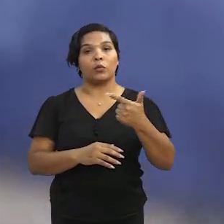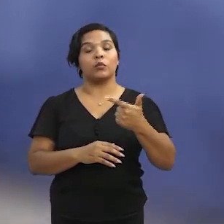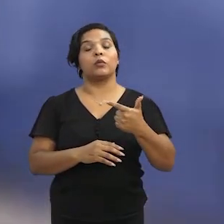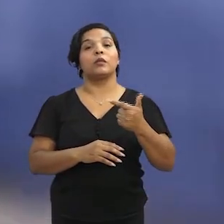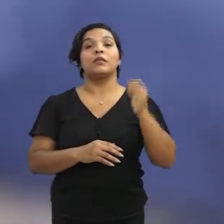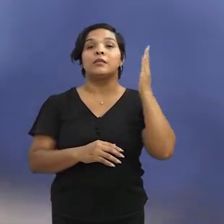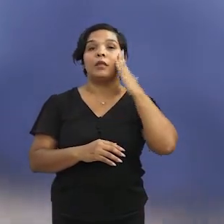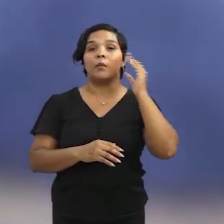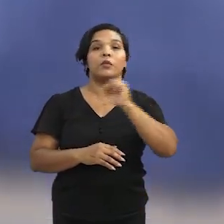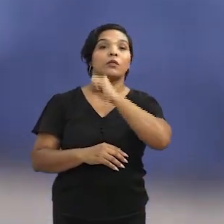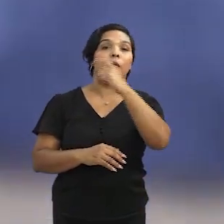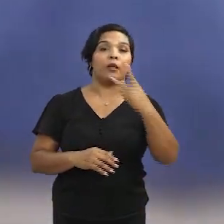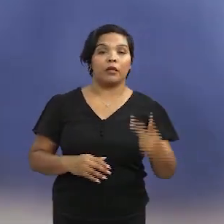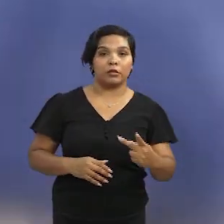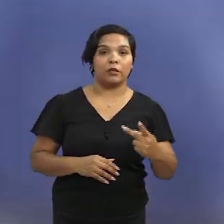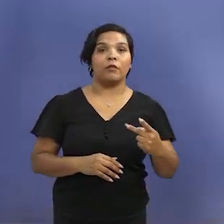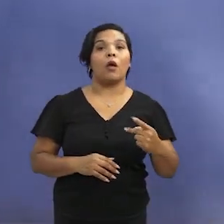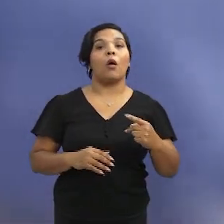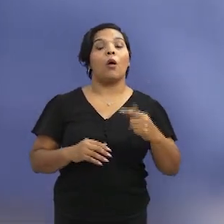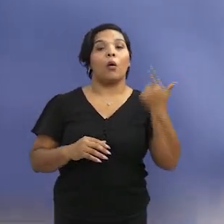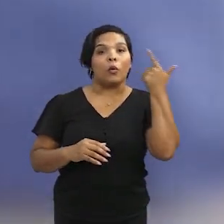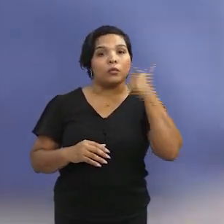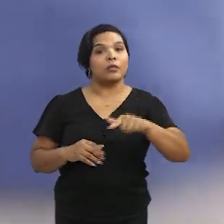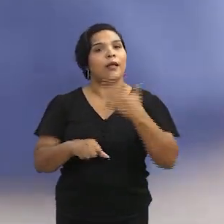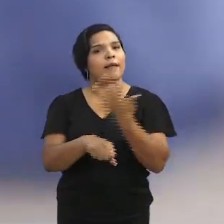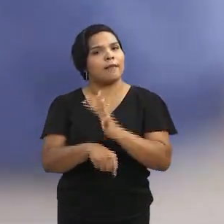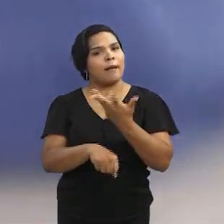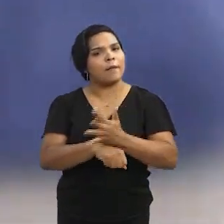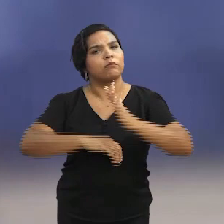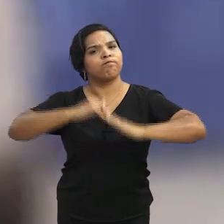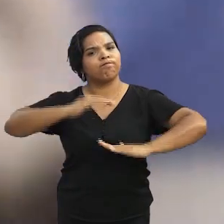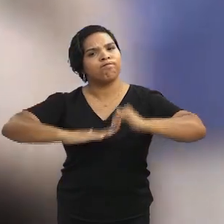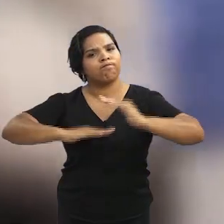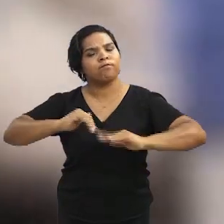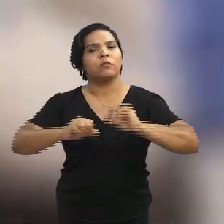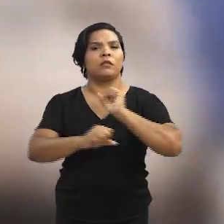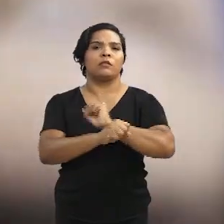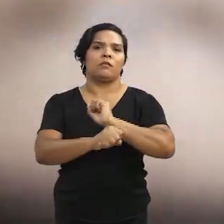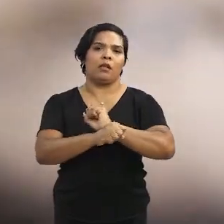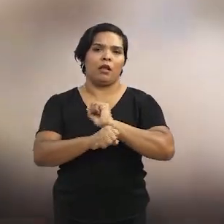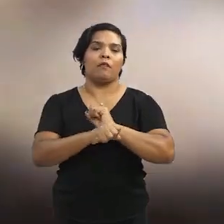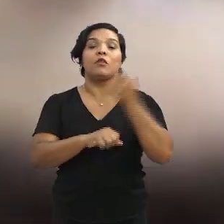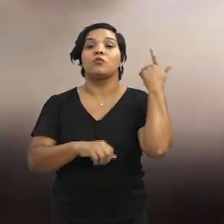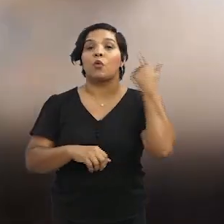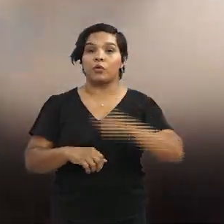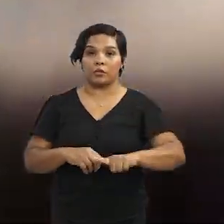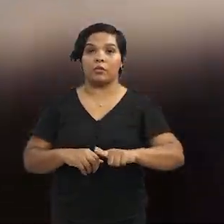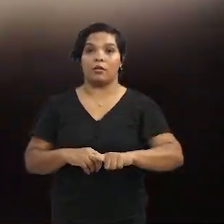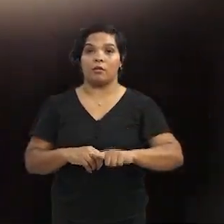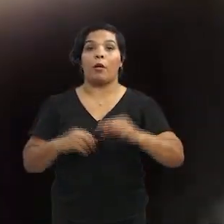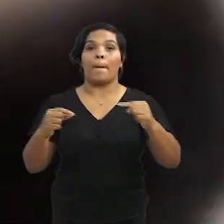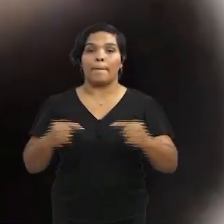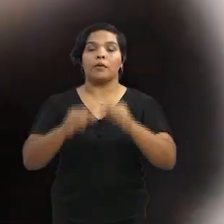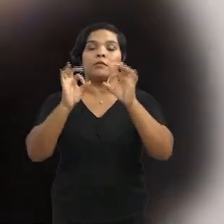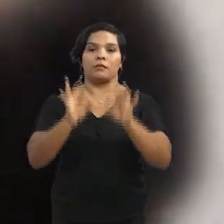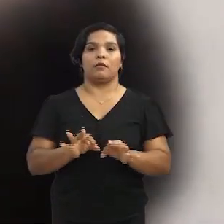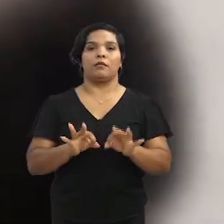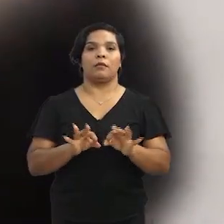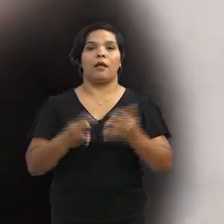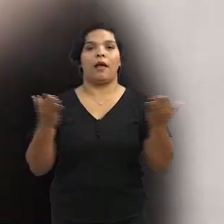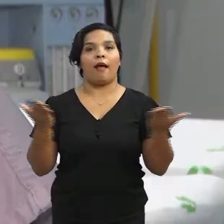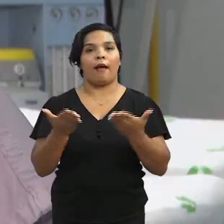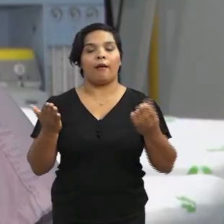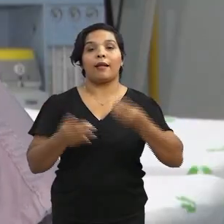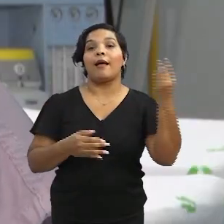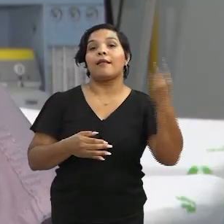de implementação, saber se o aplicativo de fato corresponderia na prática aquilo que a gente esperava. Isso a gente conseguiu, ele corresponde de